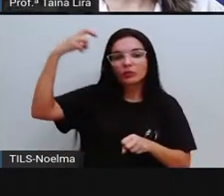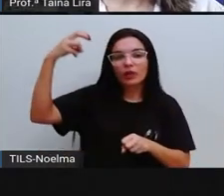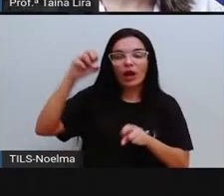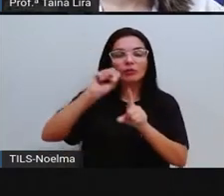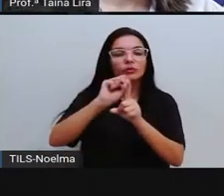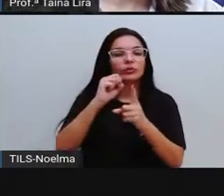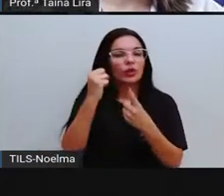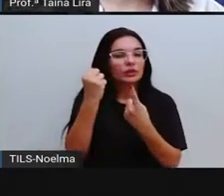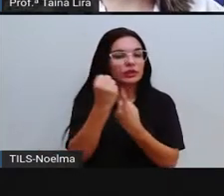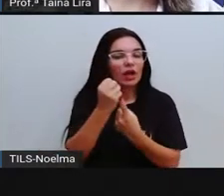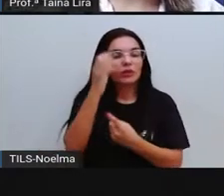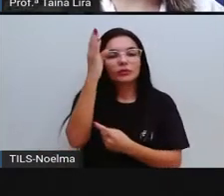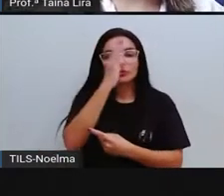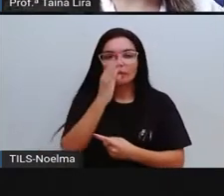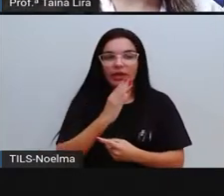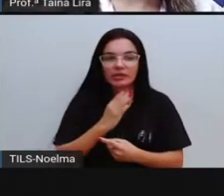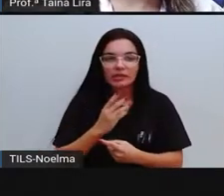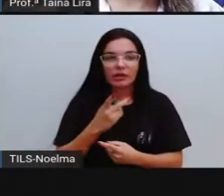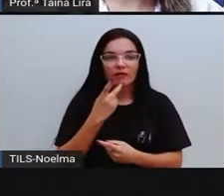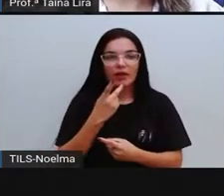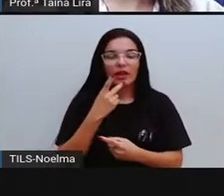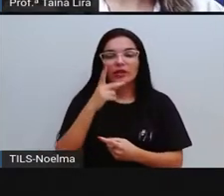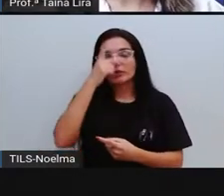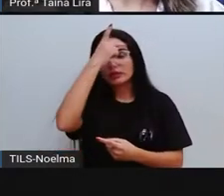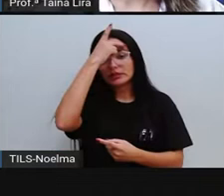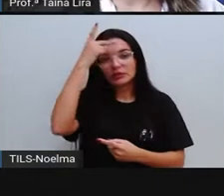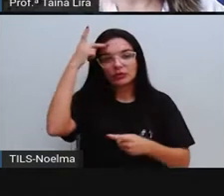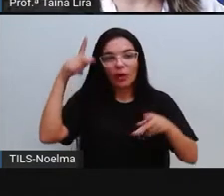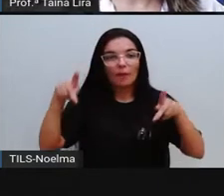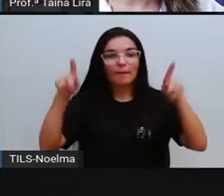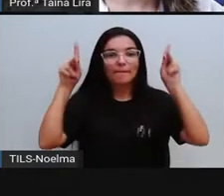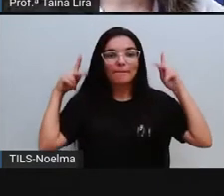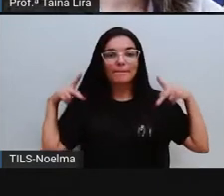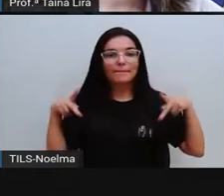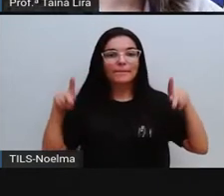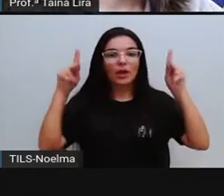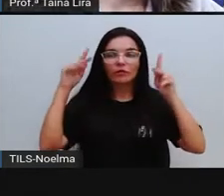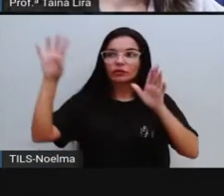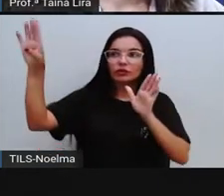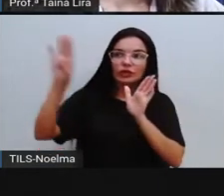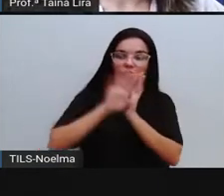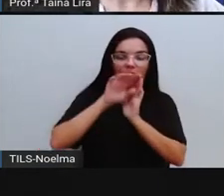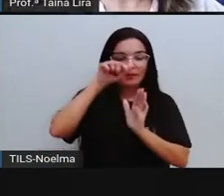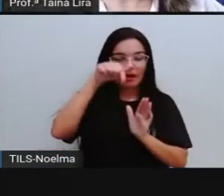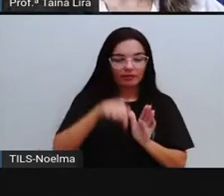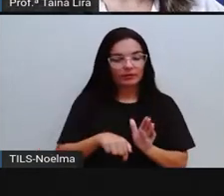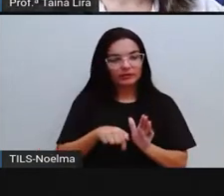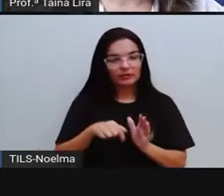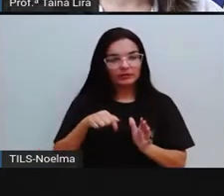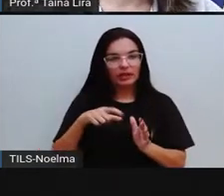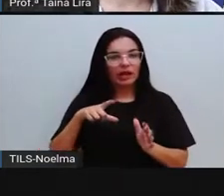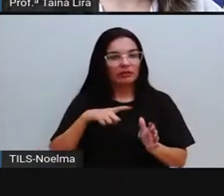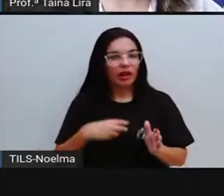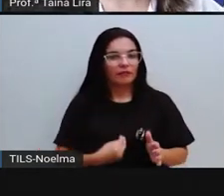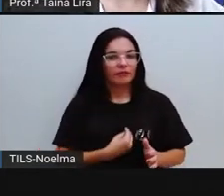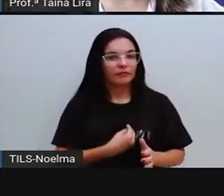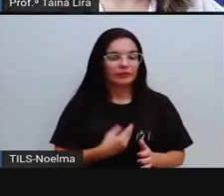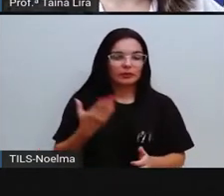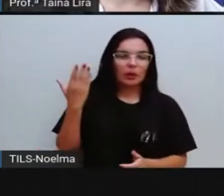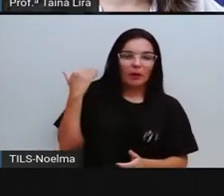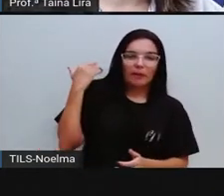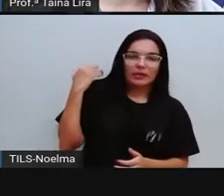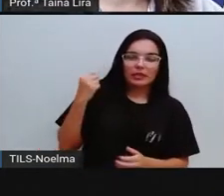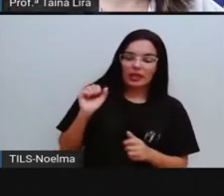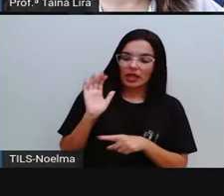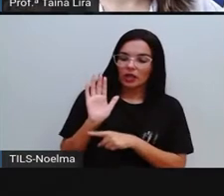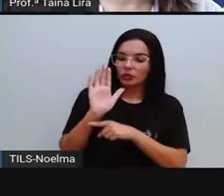social do Brasil, nós falamos dos povos que vieram para cá, que habitaram o Brasil e que ajudaram